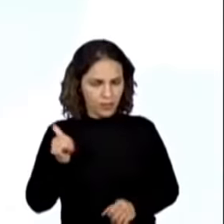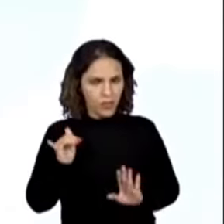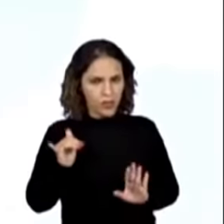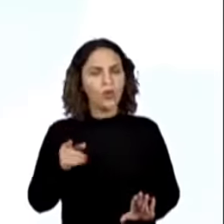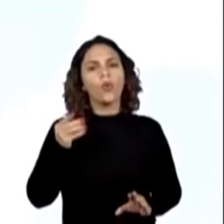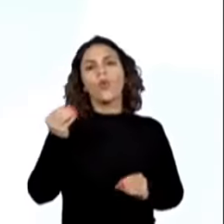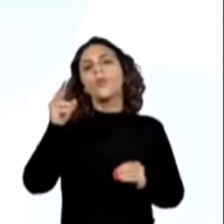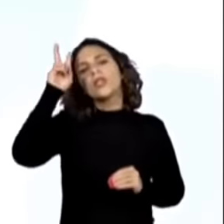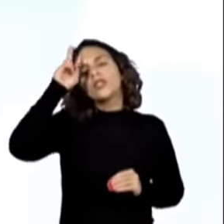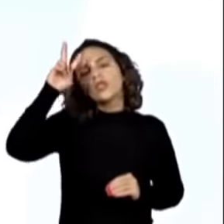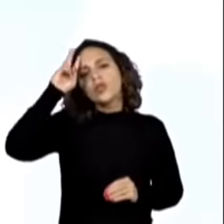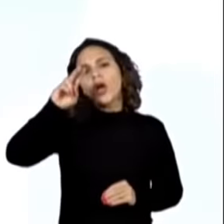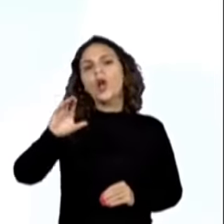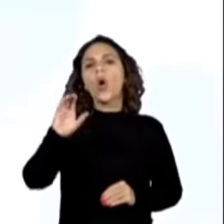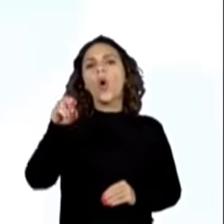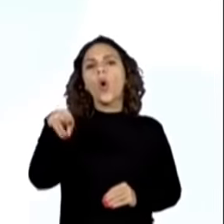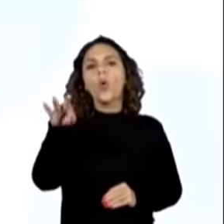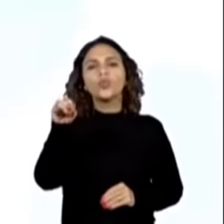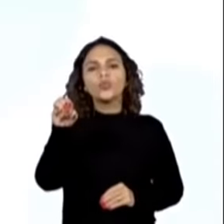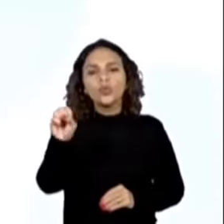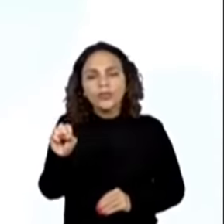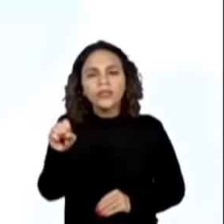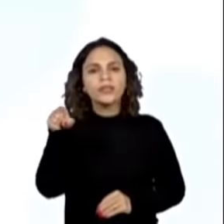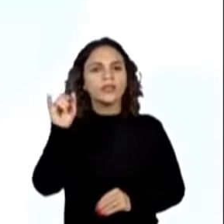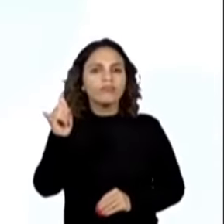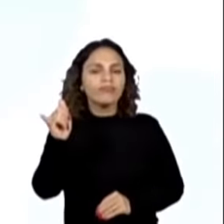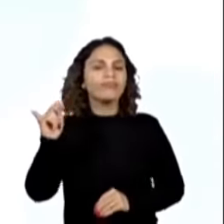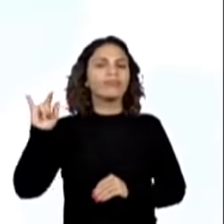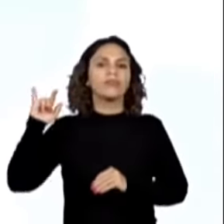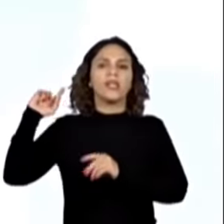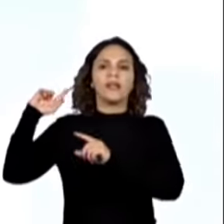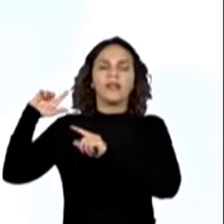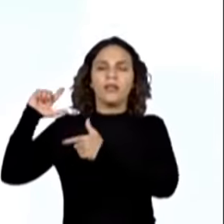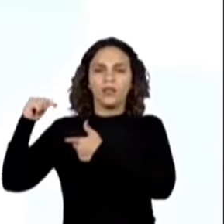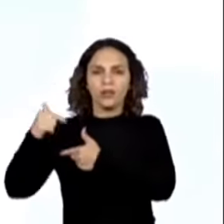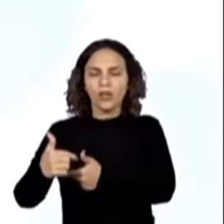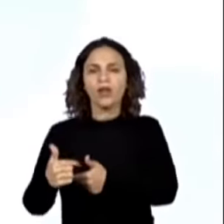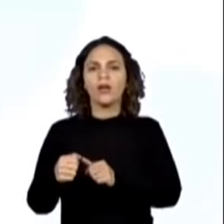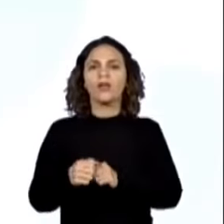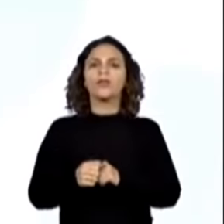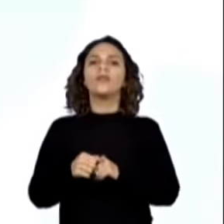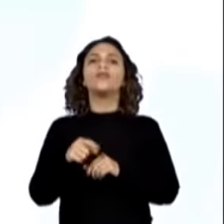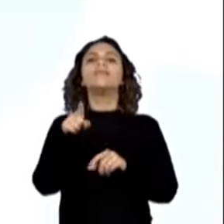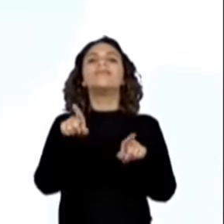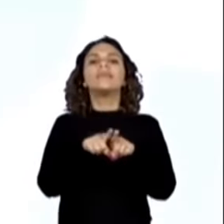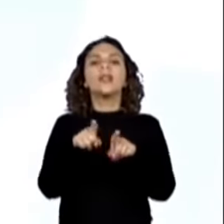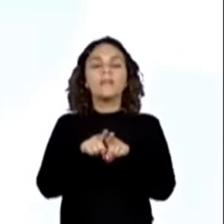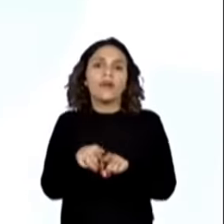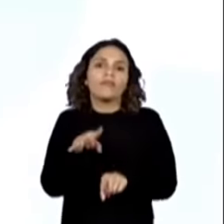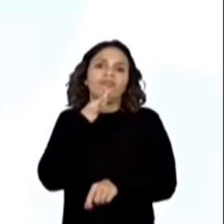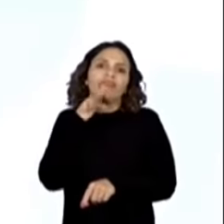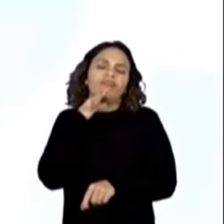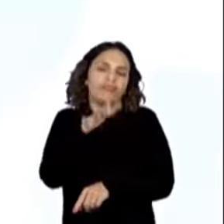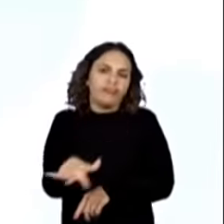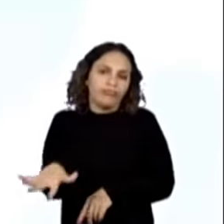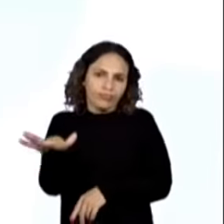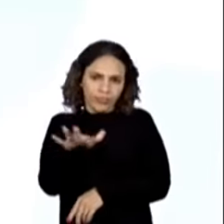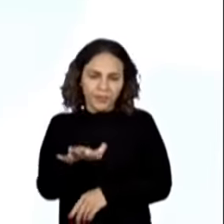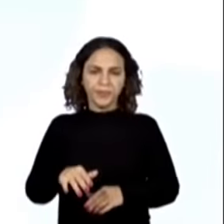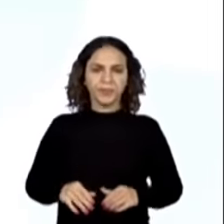tradicionais ou de fada. Justamente por seu caráter clássico e por terem o enredo amplamente conhecido.